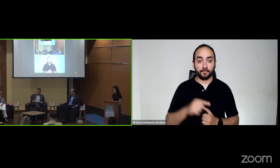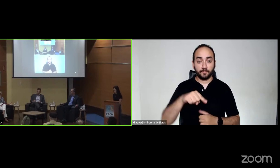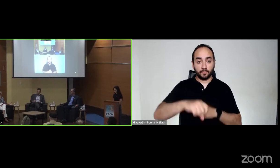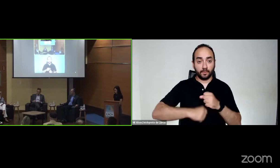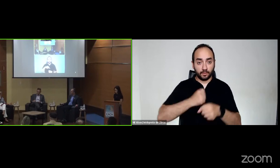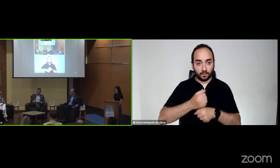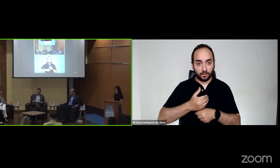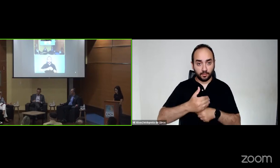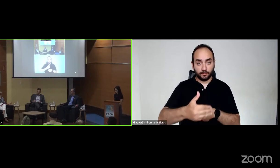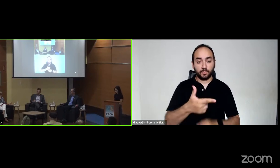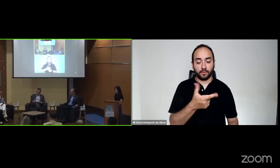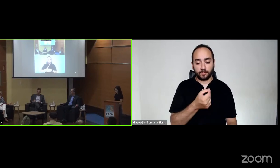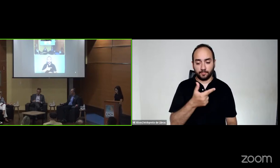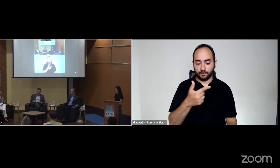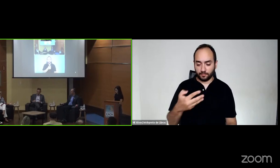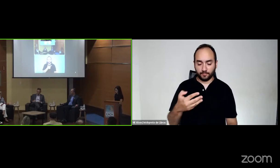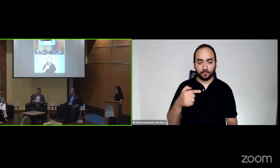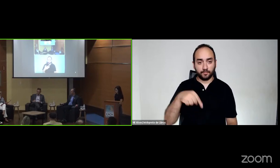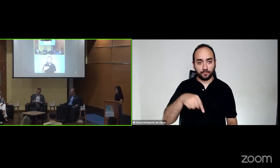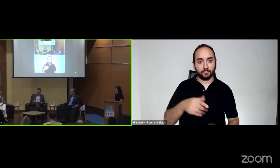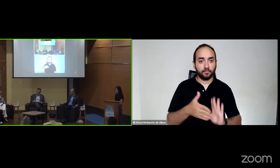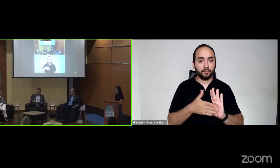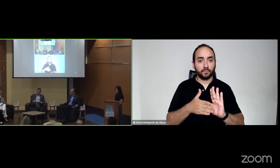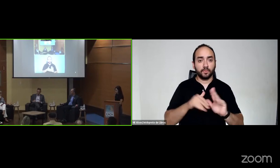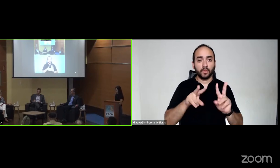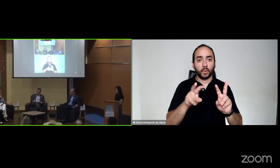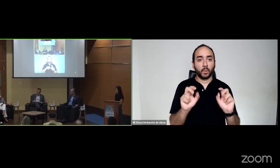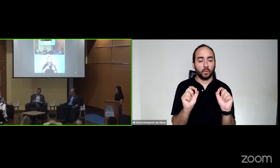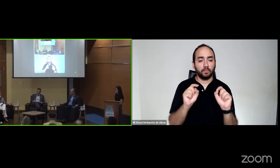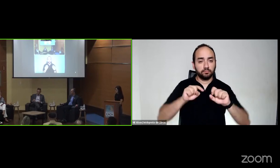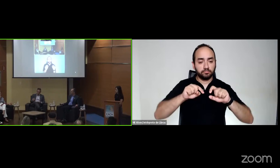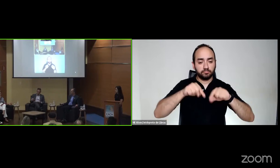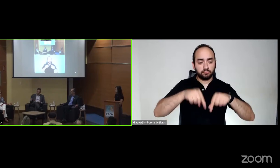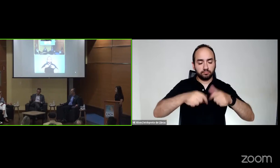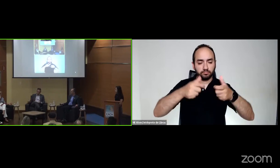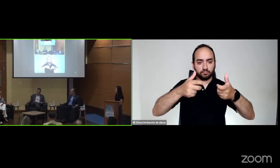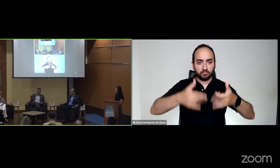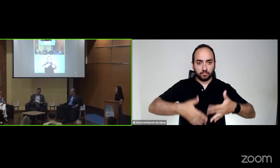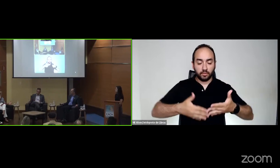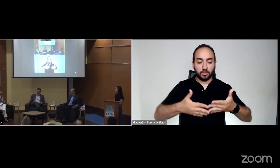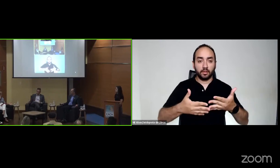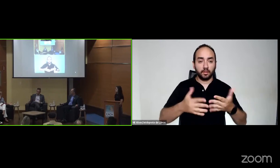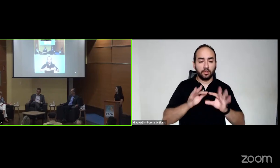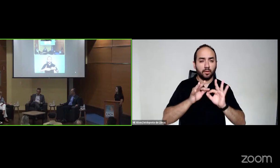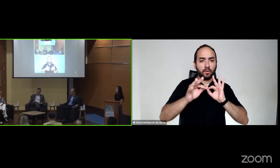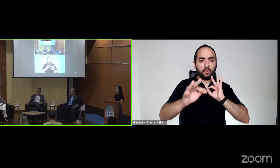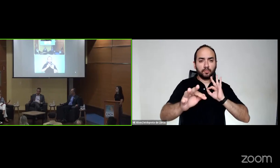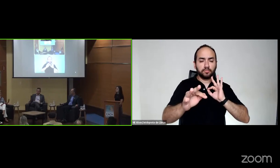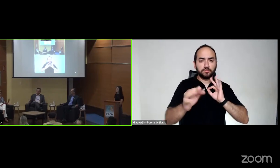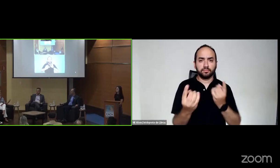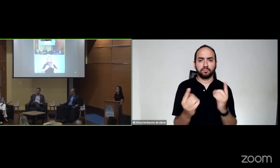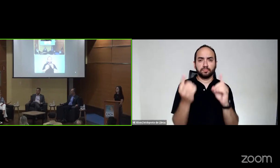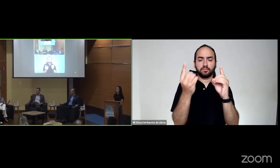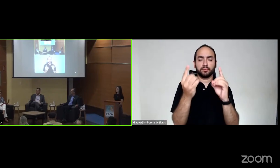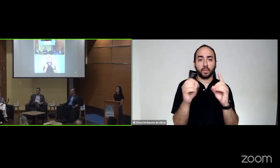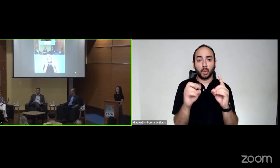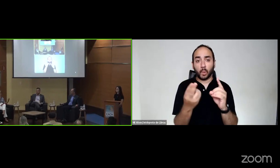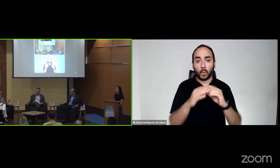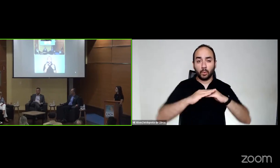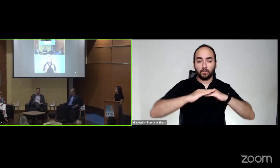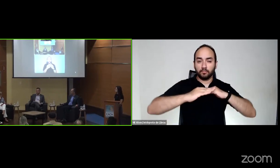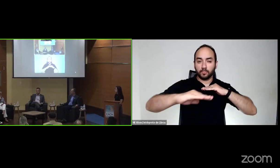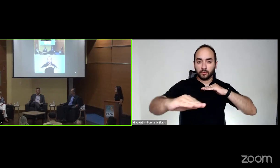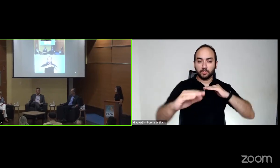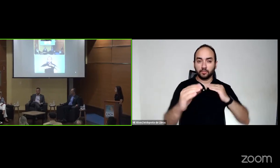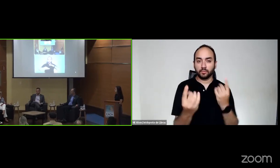estamos aqui abordando e difundindo temas horizontes digitais, ou horizontes